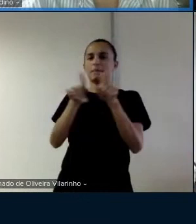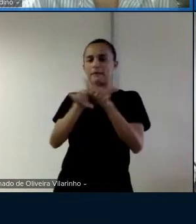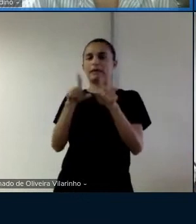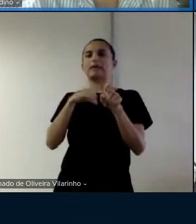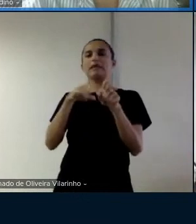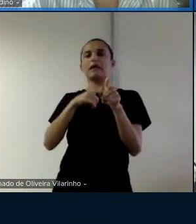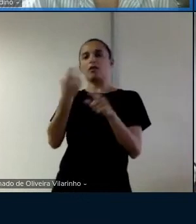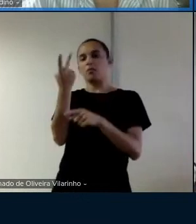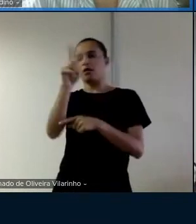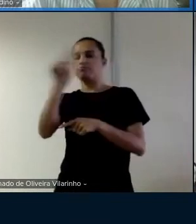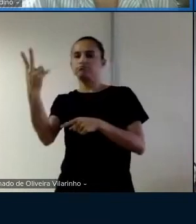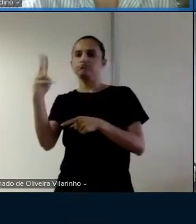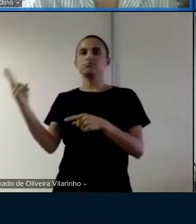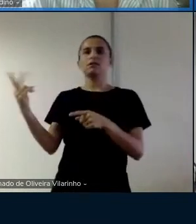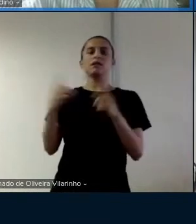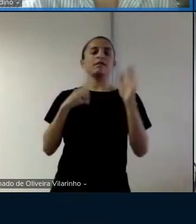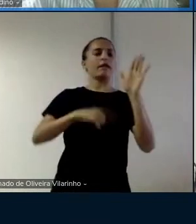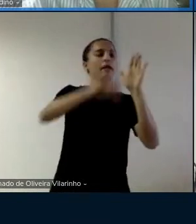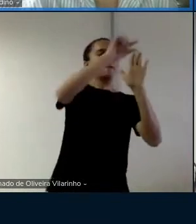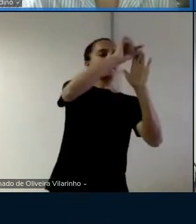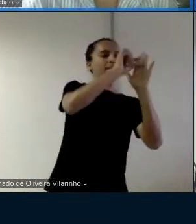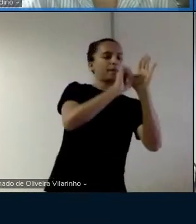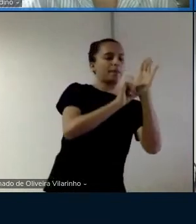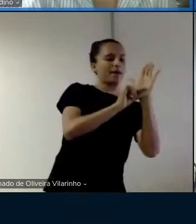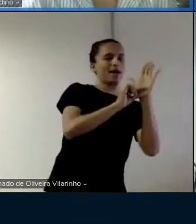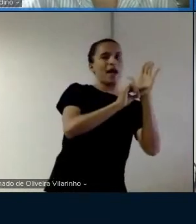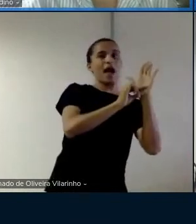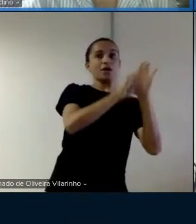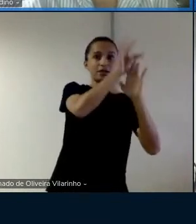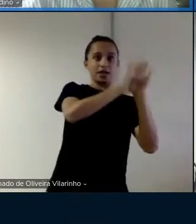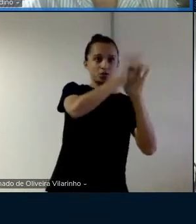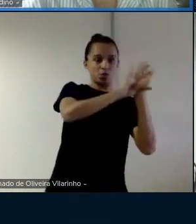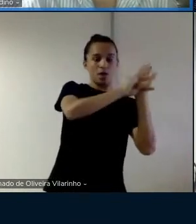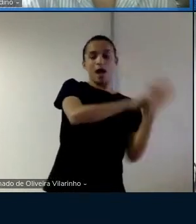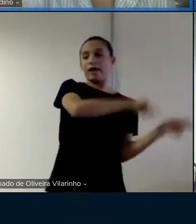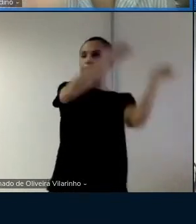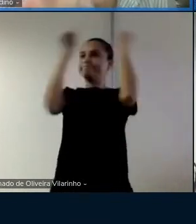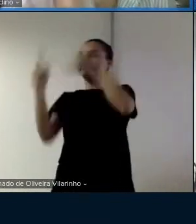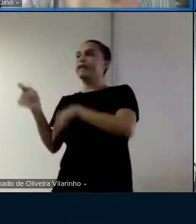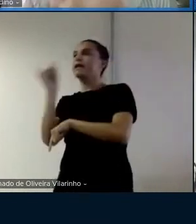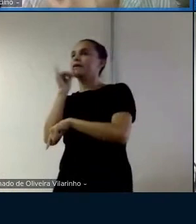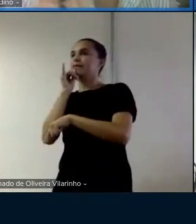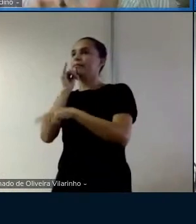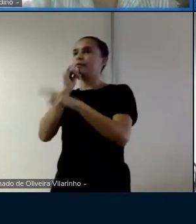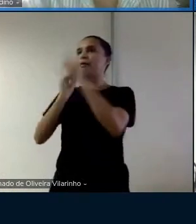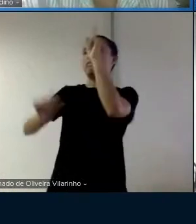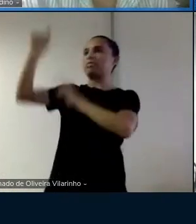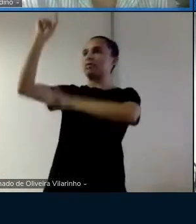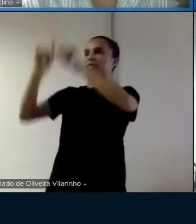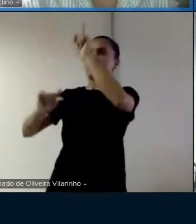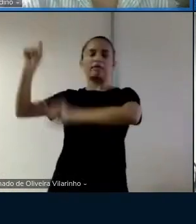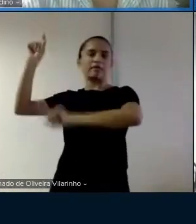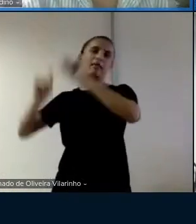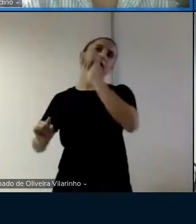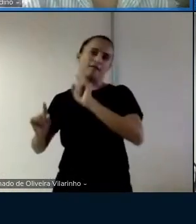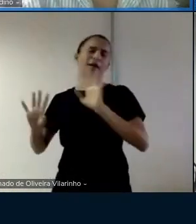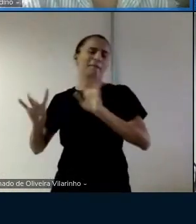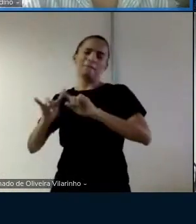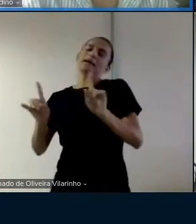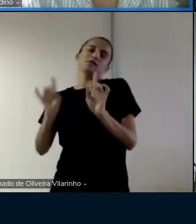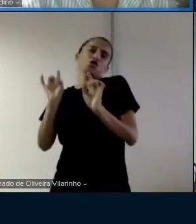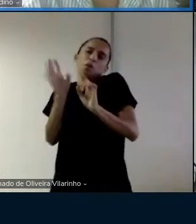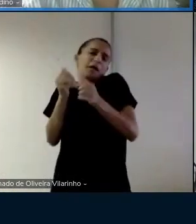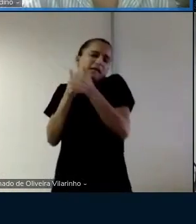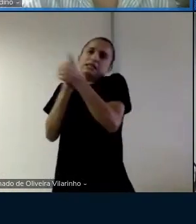uma sequência no texto e nos exemplos ela coloca mas eu